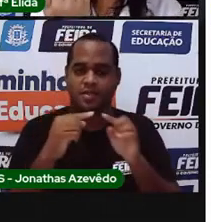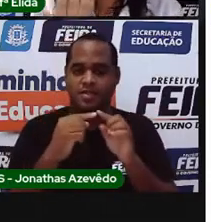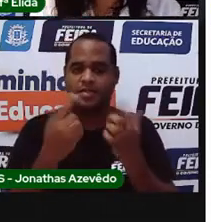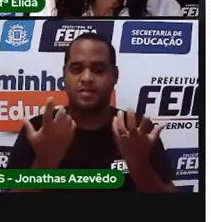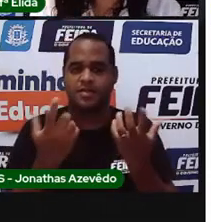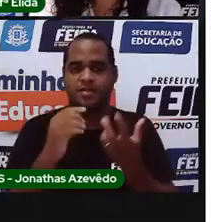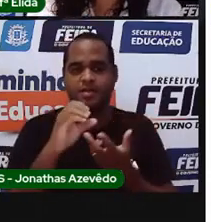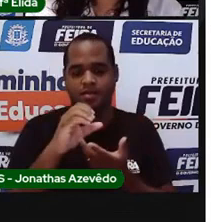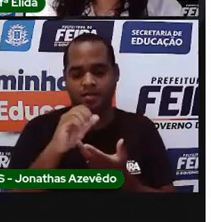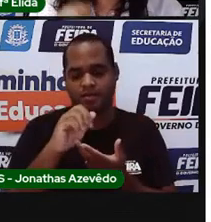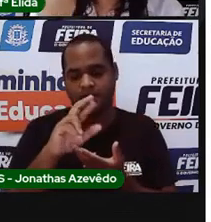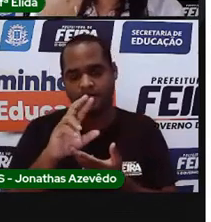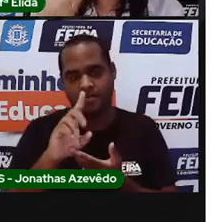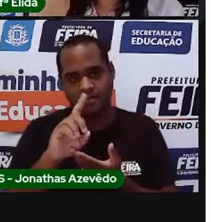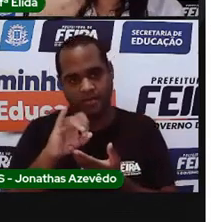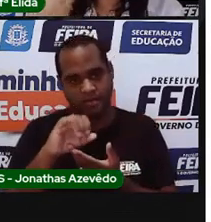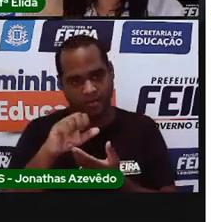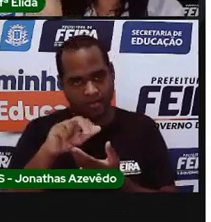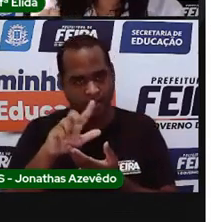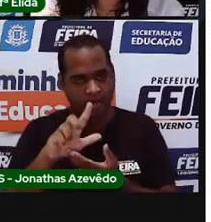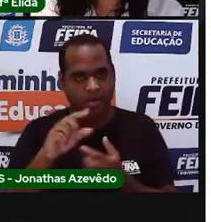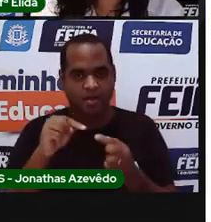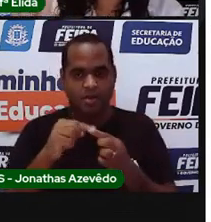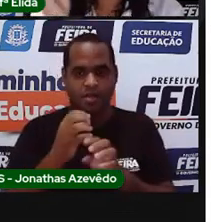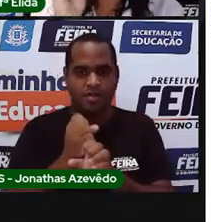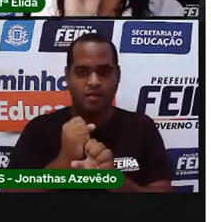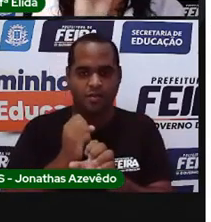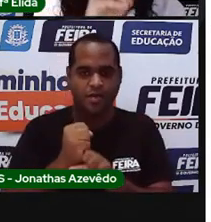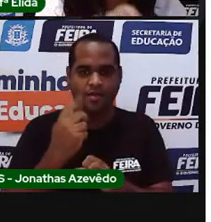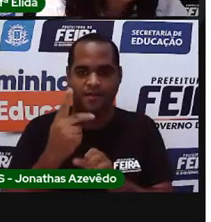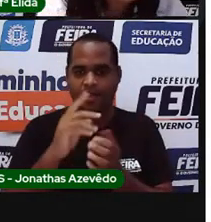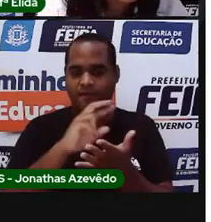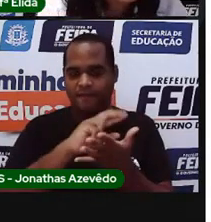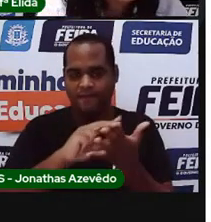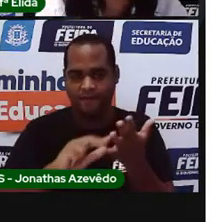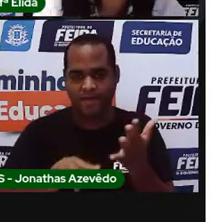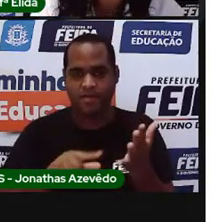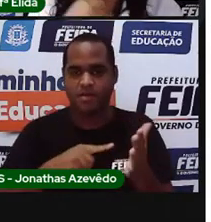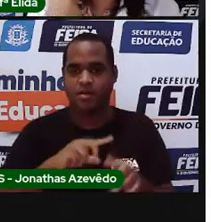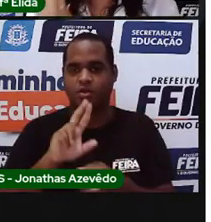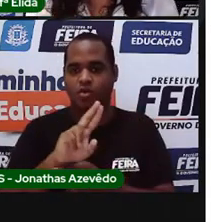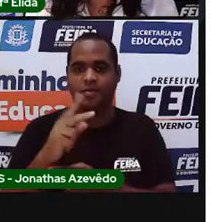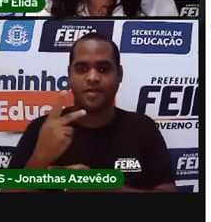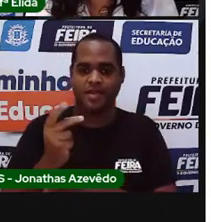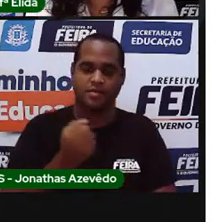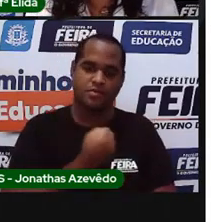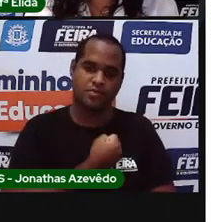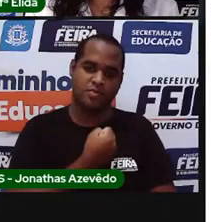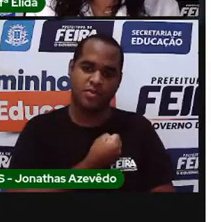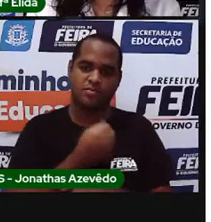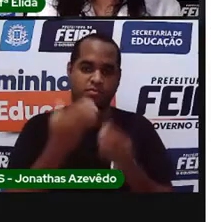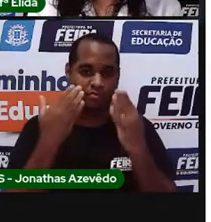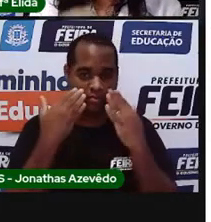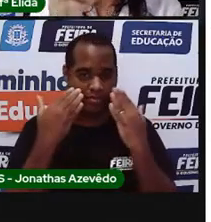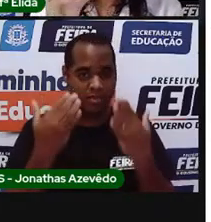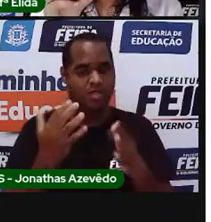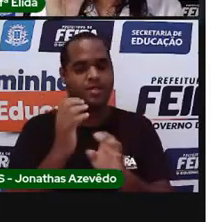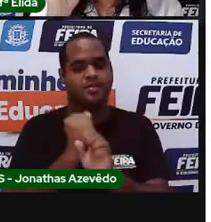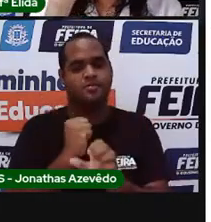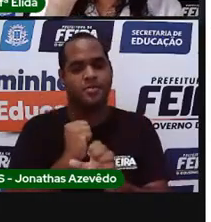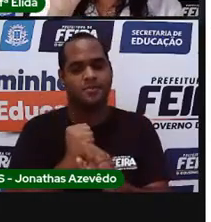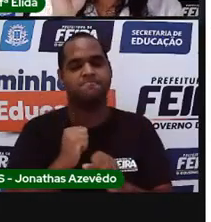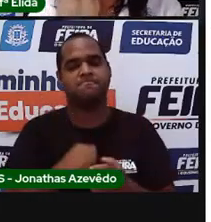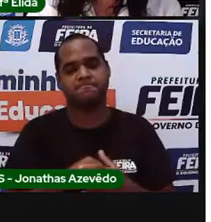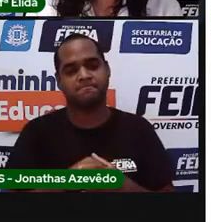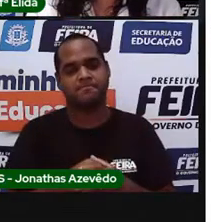jeito que você fala, é a quantidade de coisas. O nome do número representa a quantidade. Então,